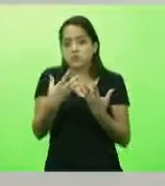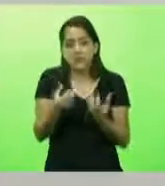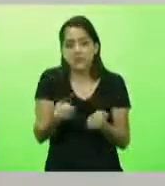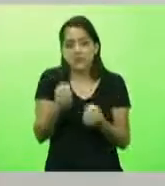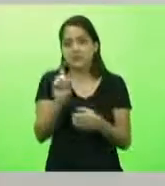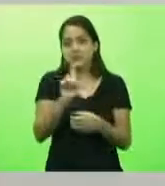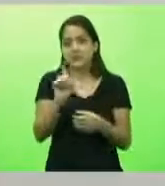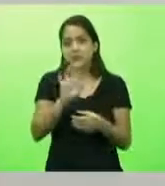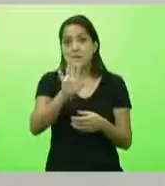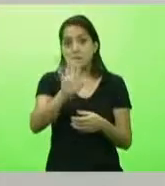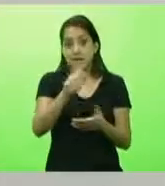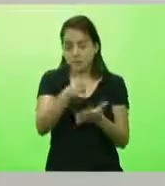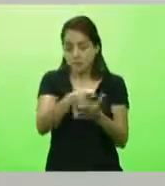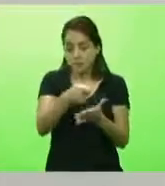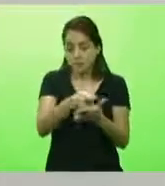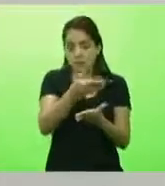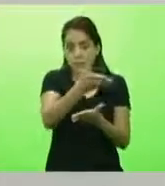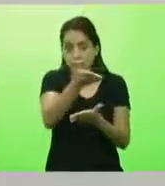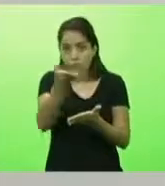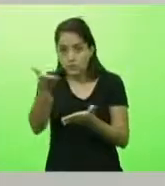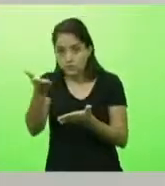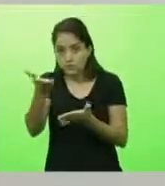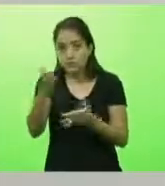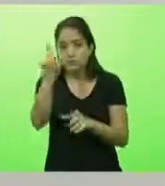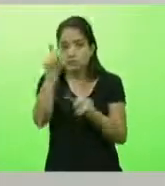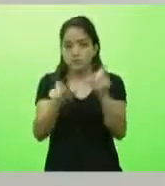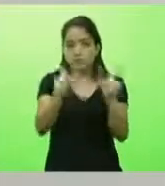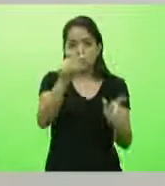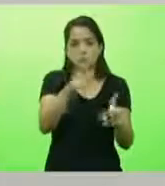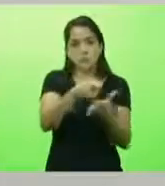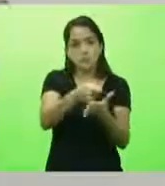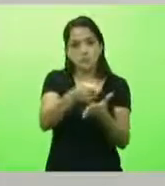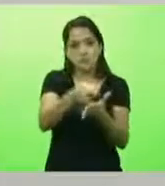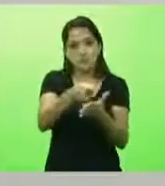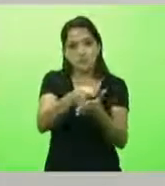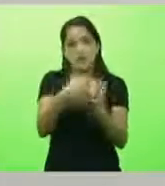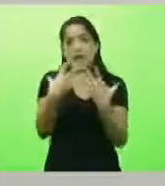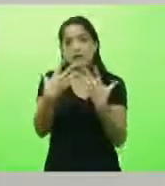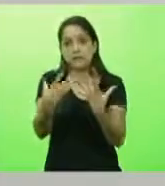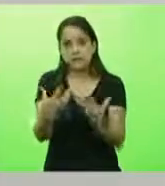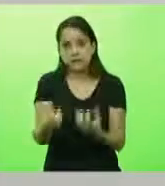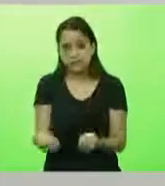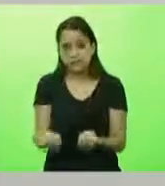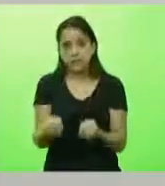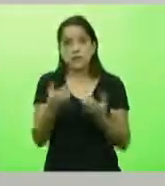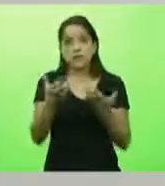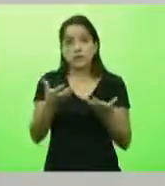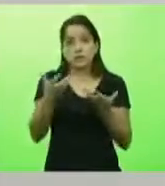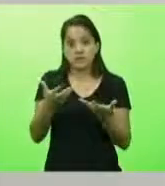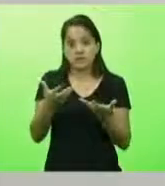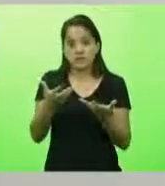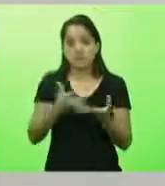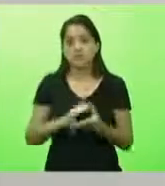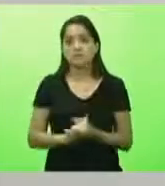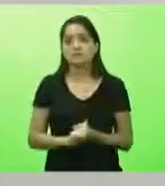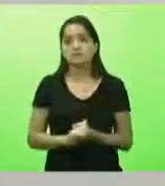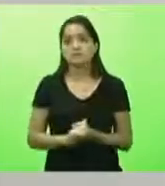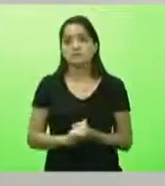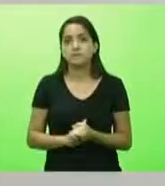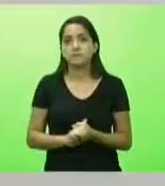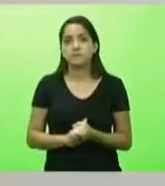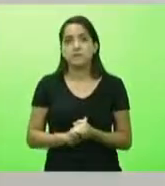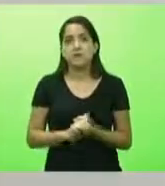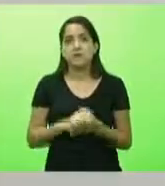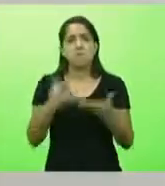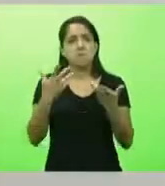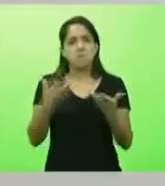mas obrigam vocês, o cidadão, a aceitar o que eles querem ser e o não são. E eles podem ser o